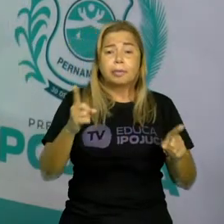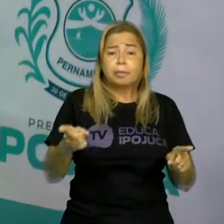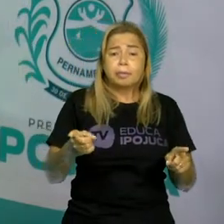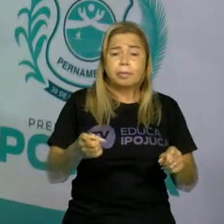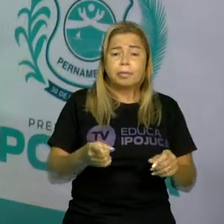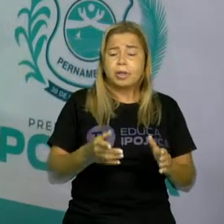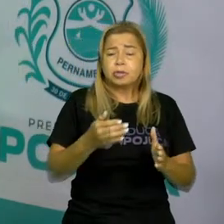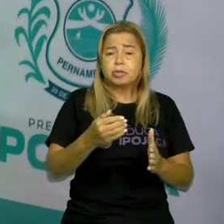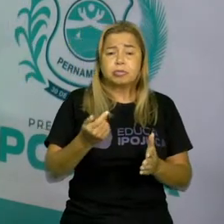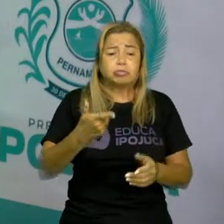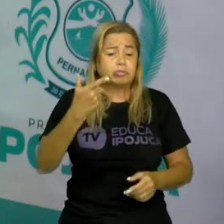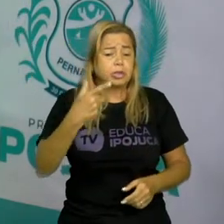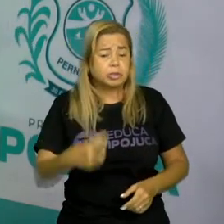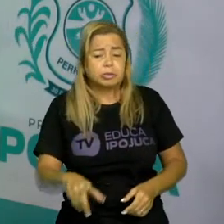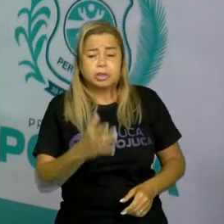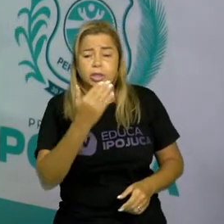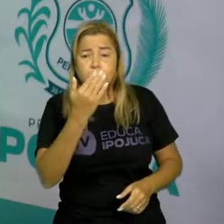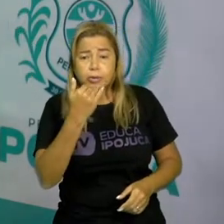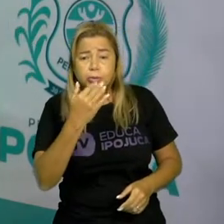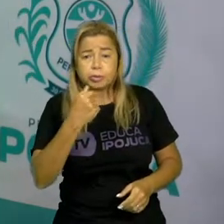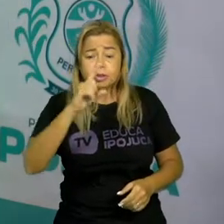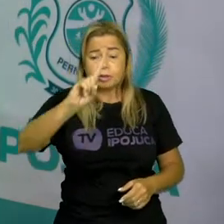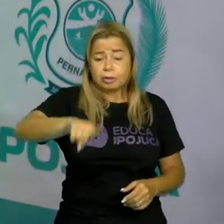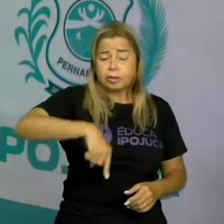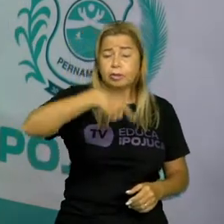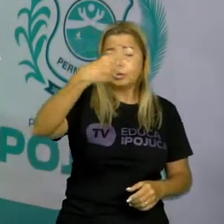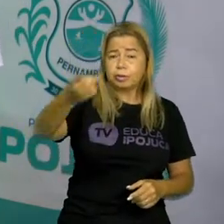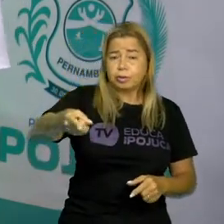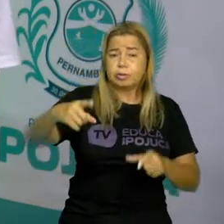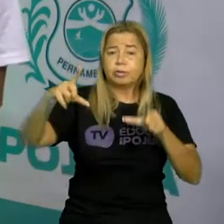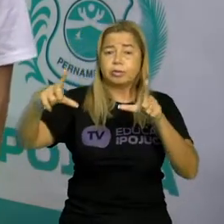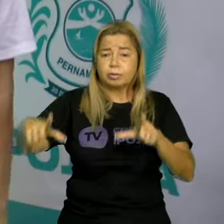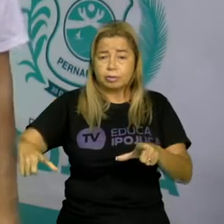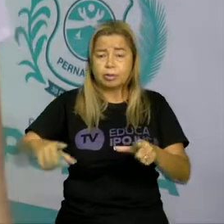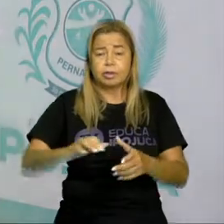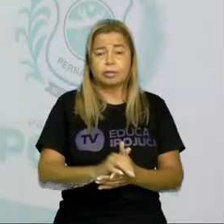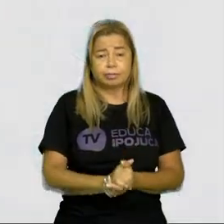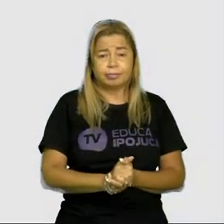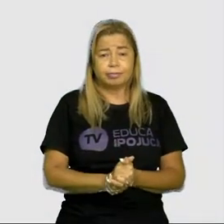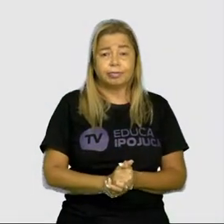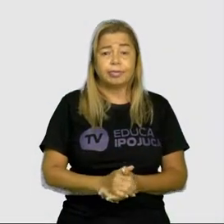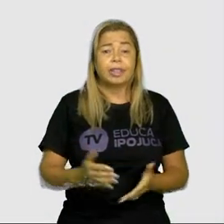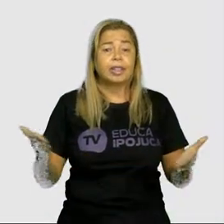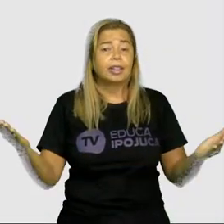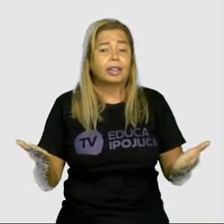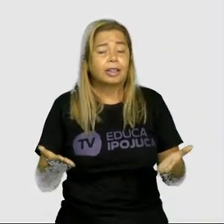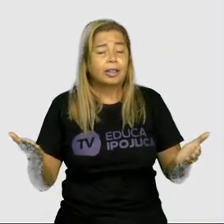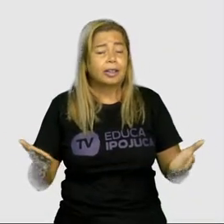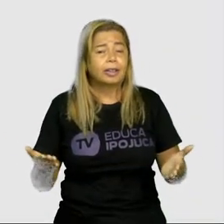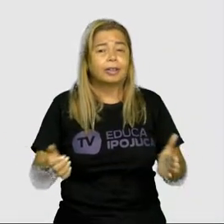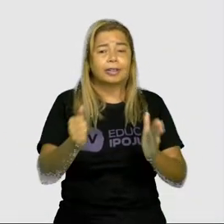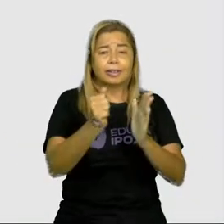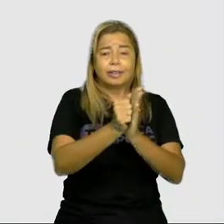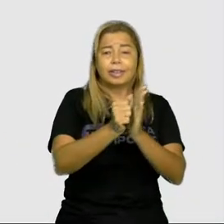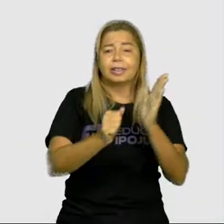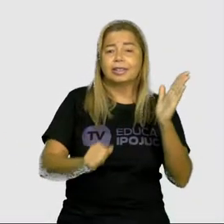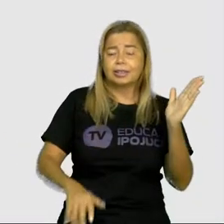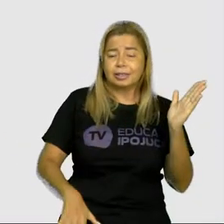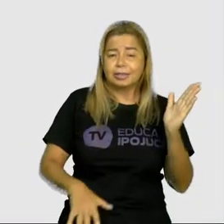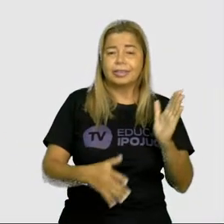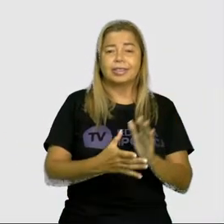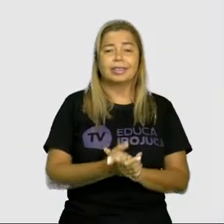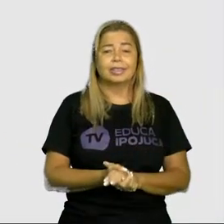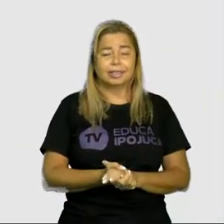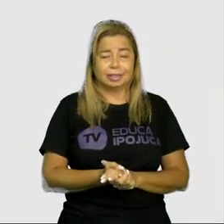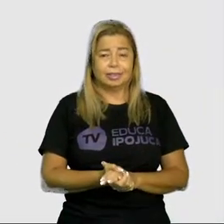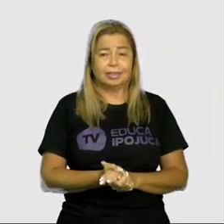vai para outro lugar, certo? E aqui chegamos à nossa atividade. É na atividade